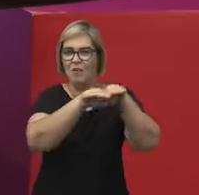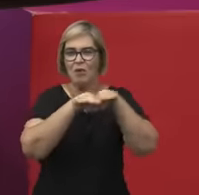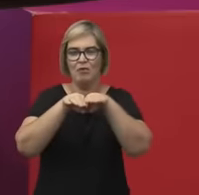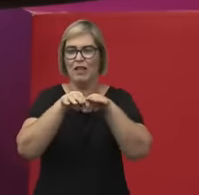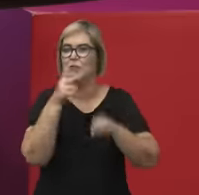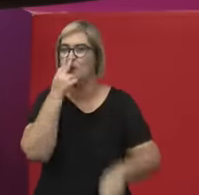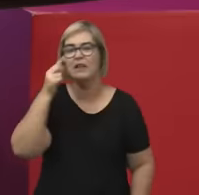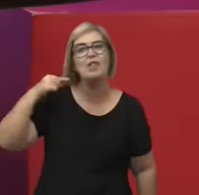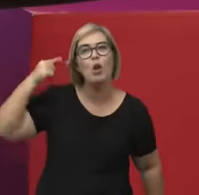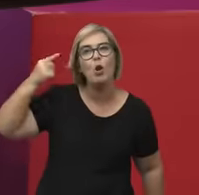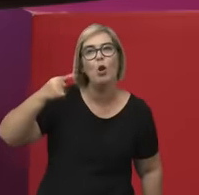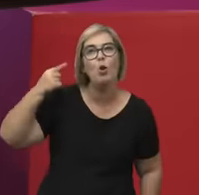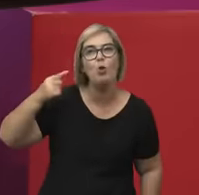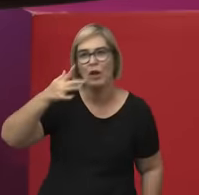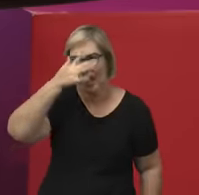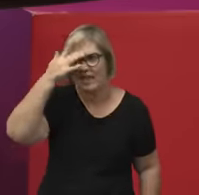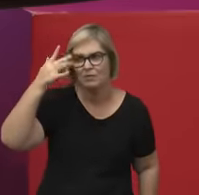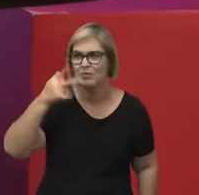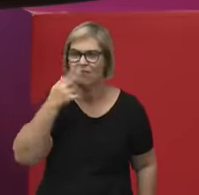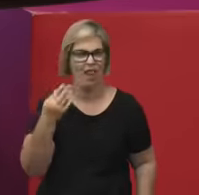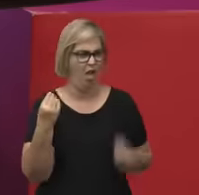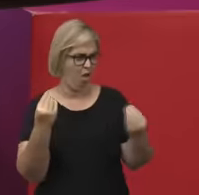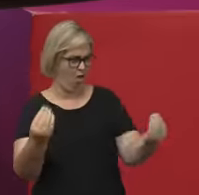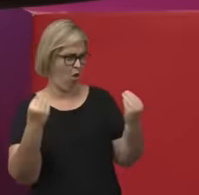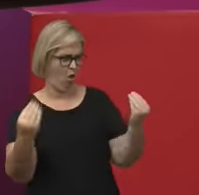pensam de modo contrário.